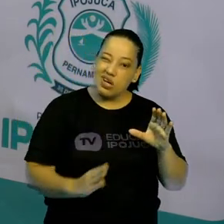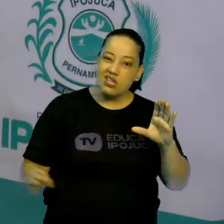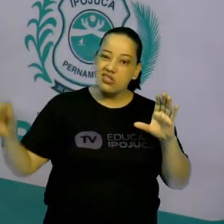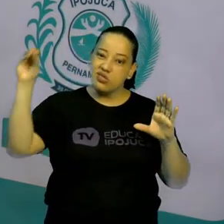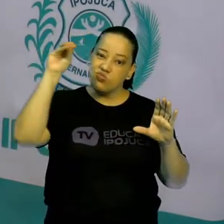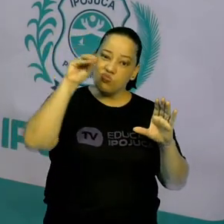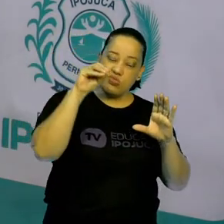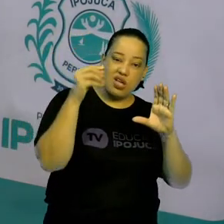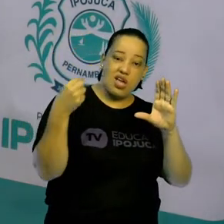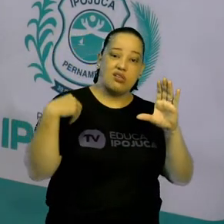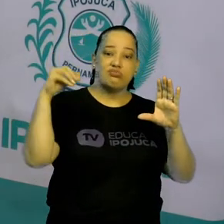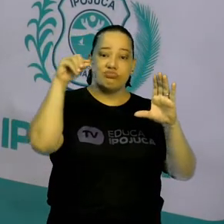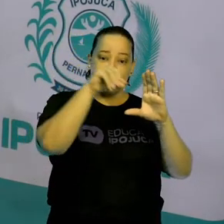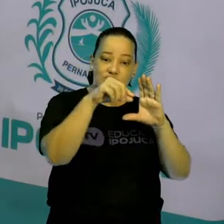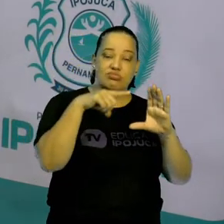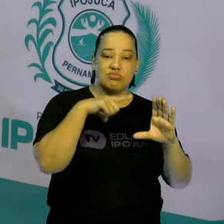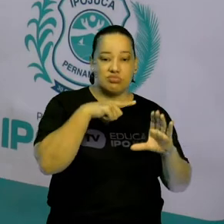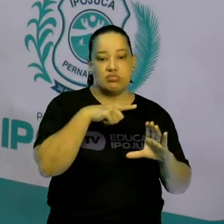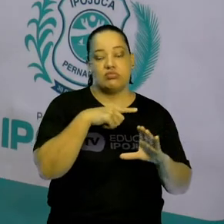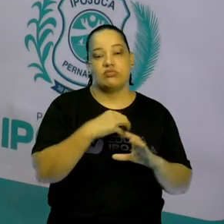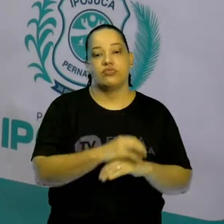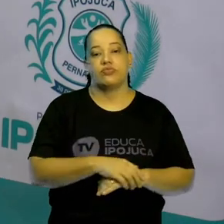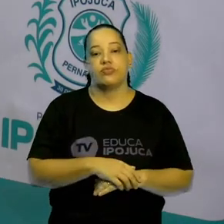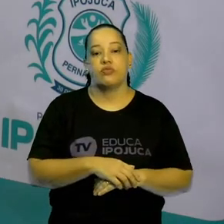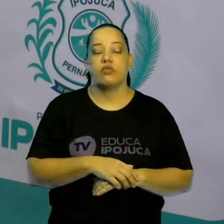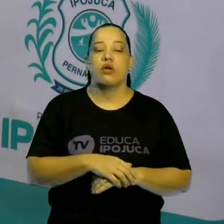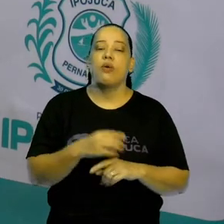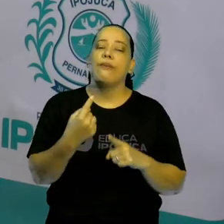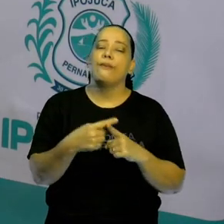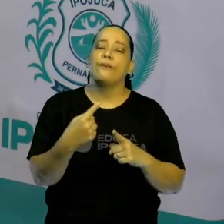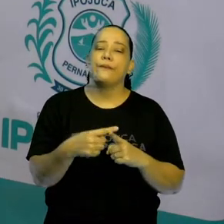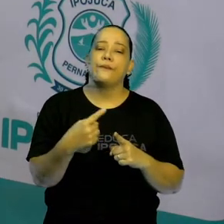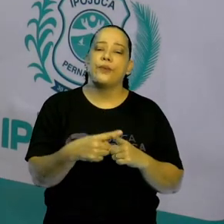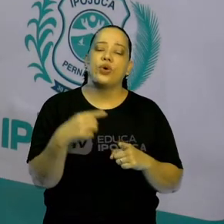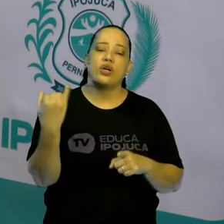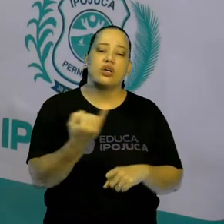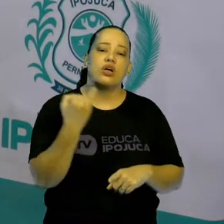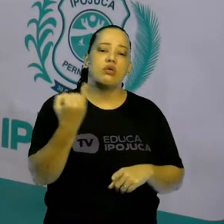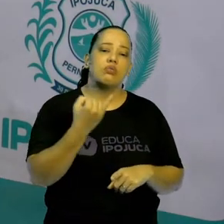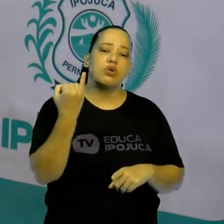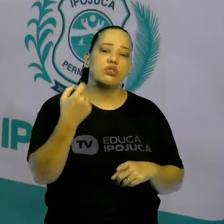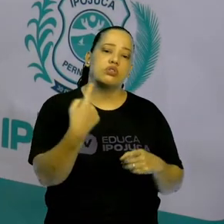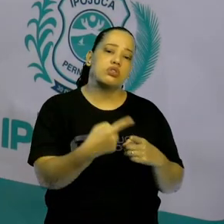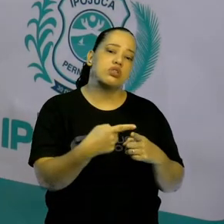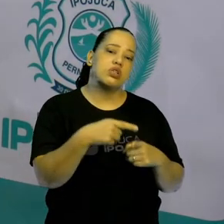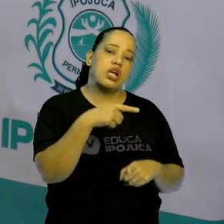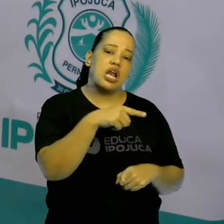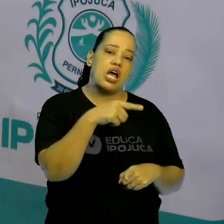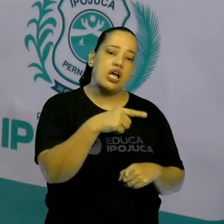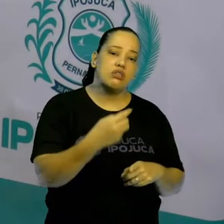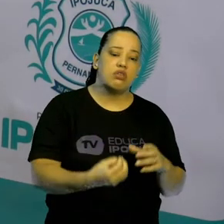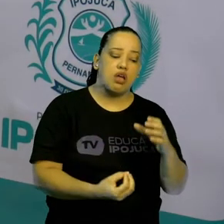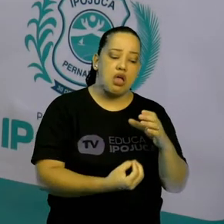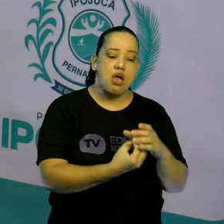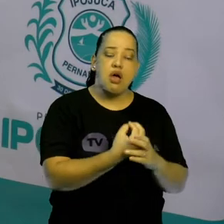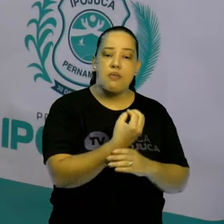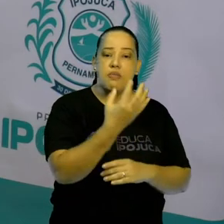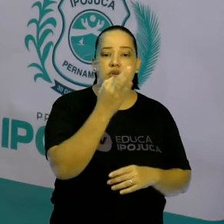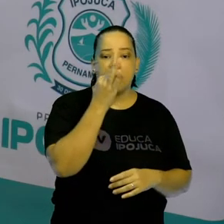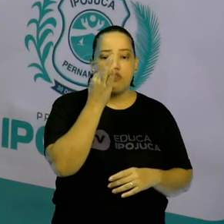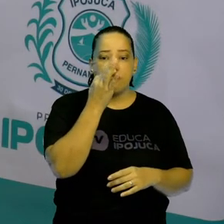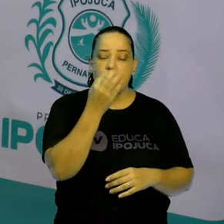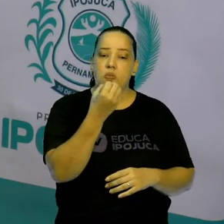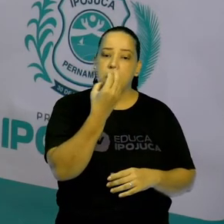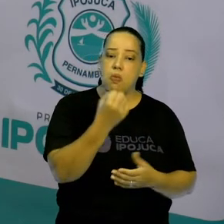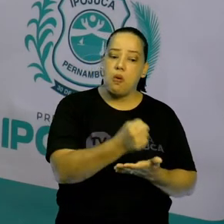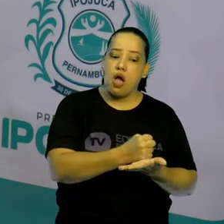Ele é importante porque a gente tem uma quantidade de plantas medicinais naquela região muito rica. Então, ela é